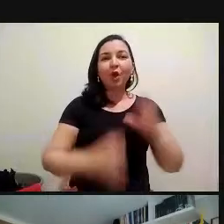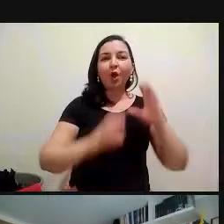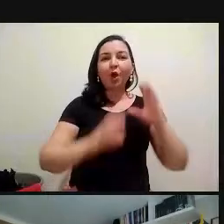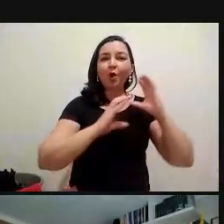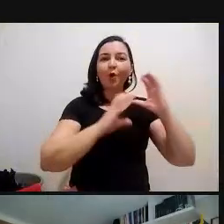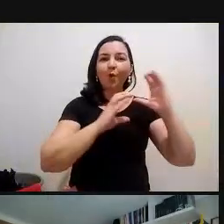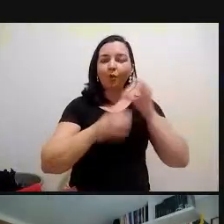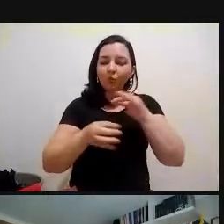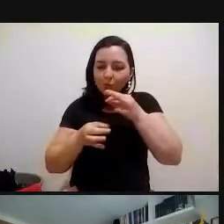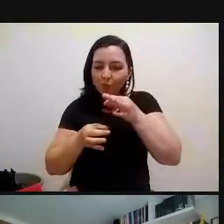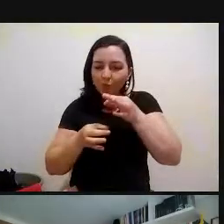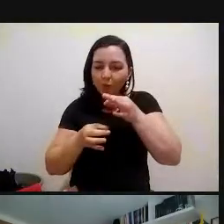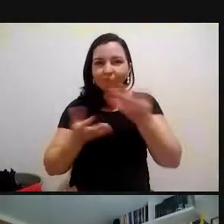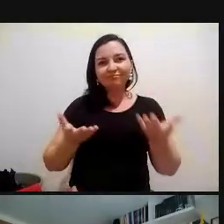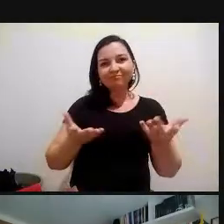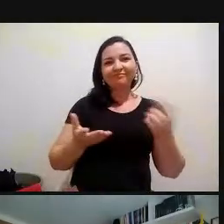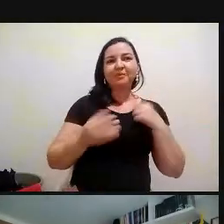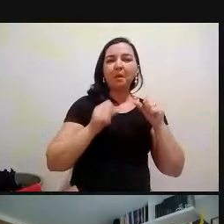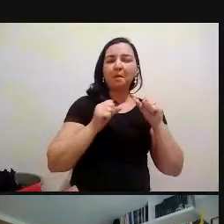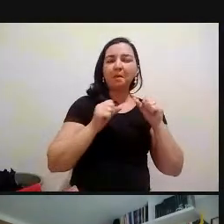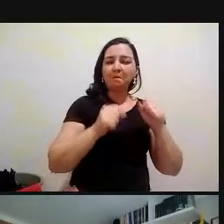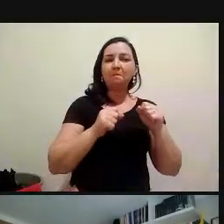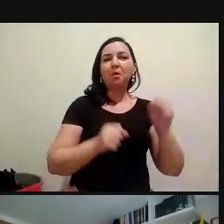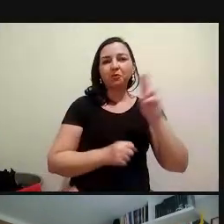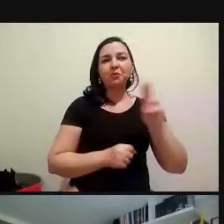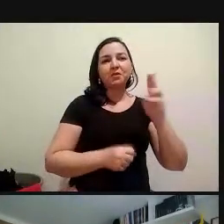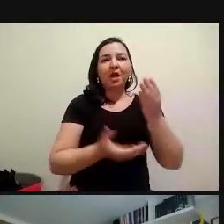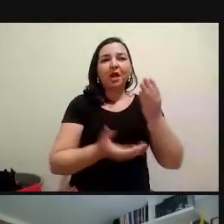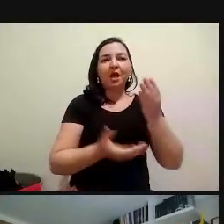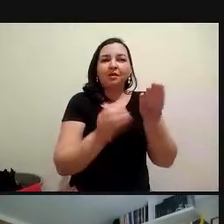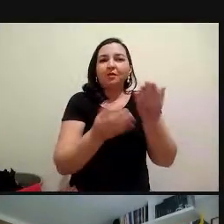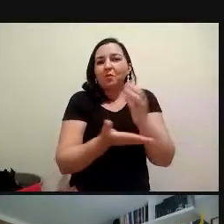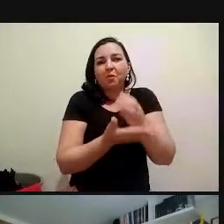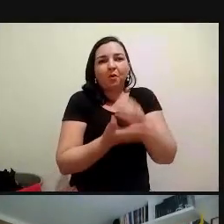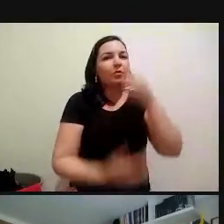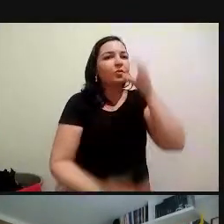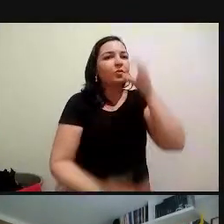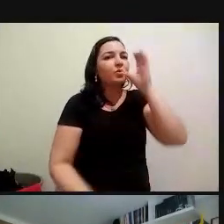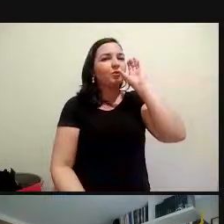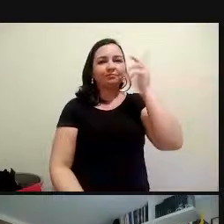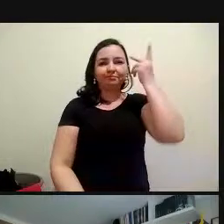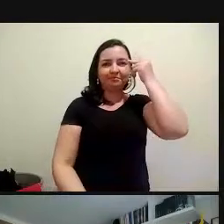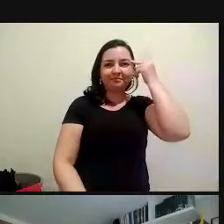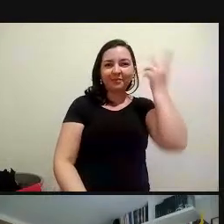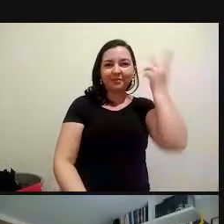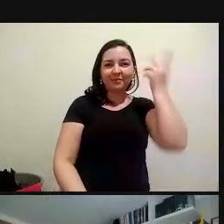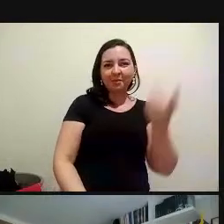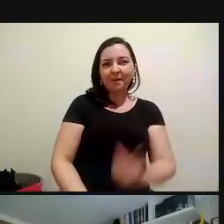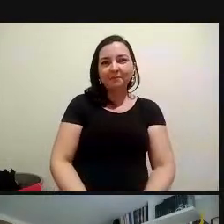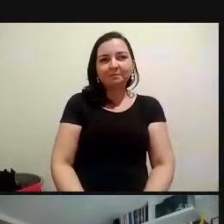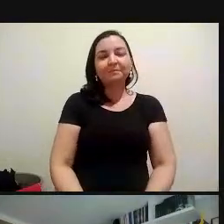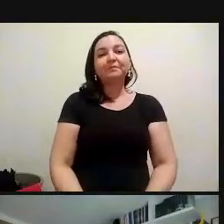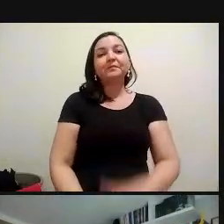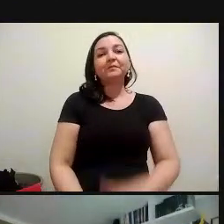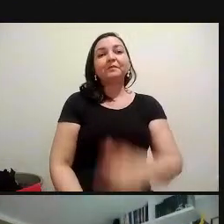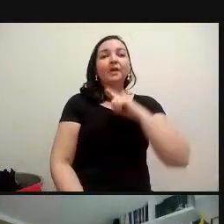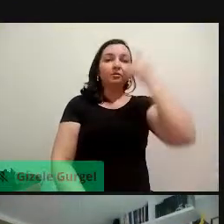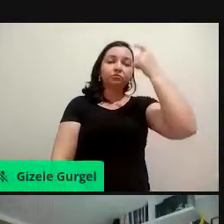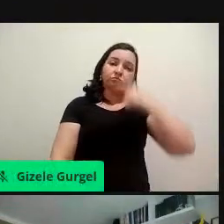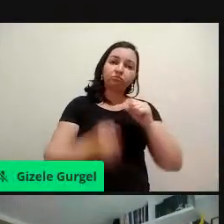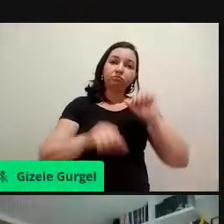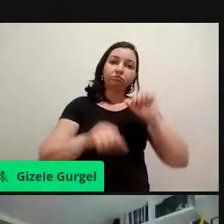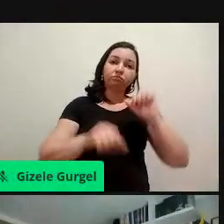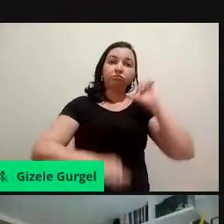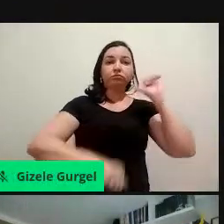ambiente que não precisa do canudo, está com o né, se tem copo, não precisa. Exatamente, então assim, são atitudes como essa e a gente